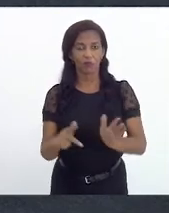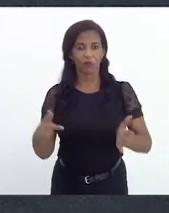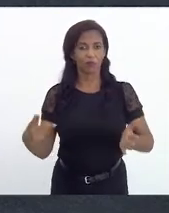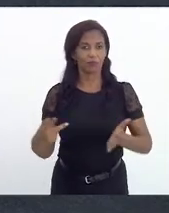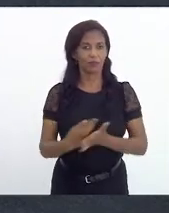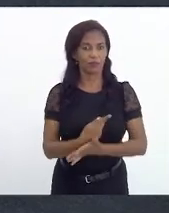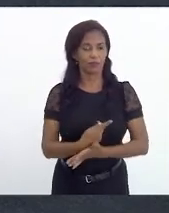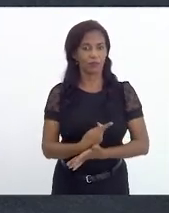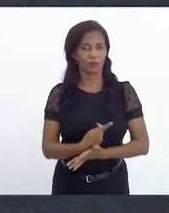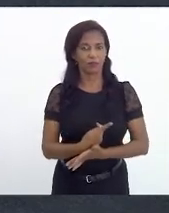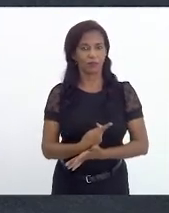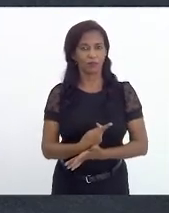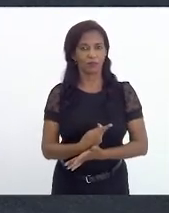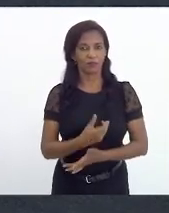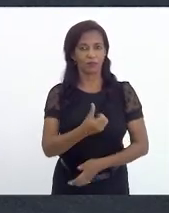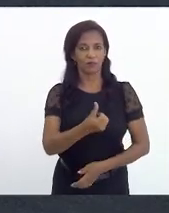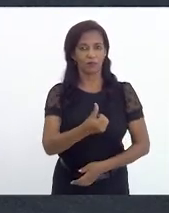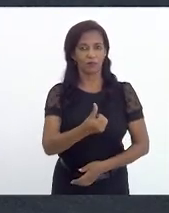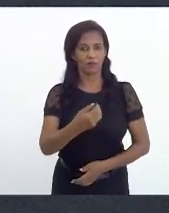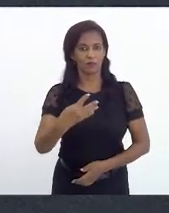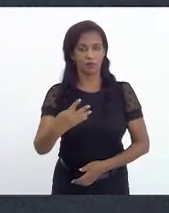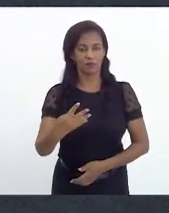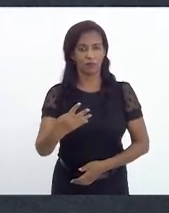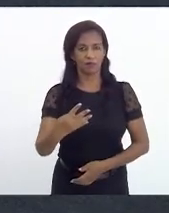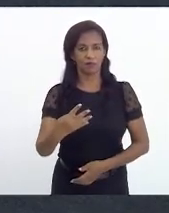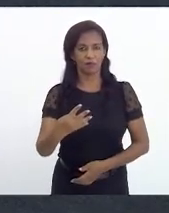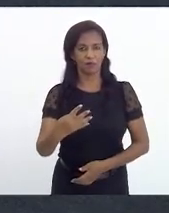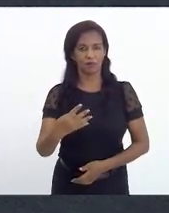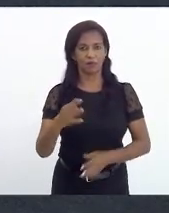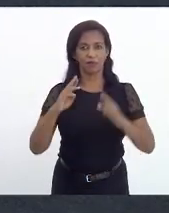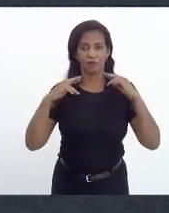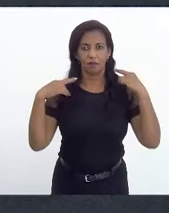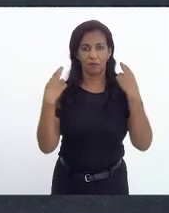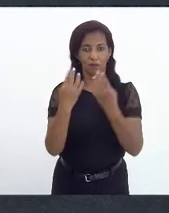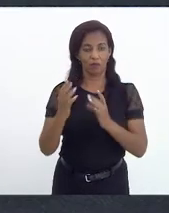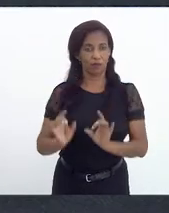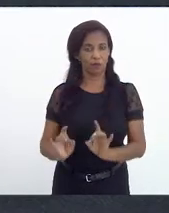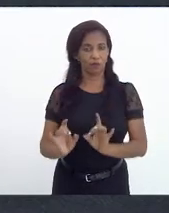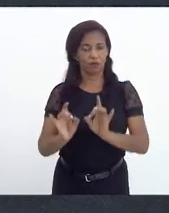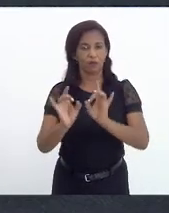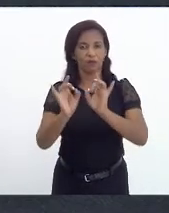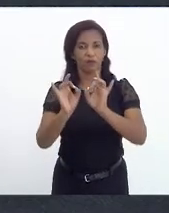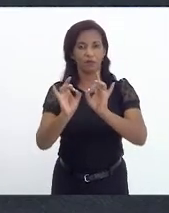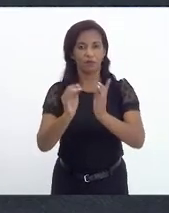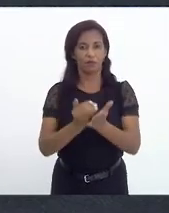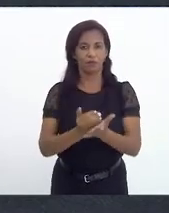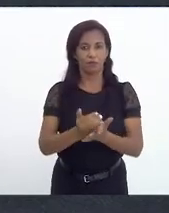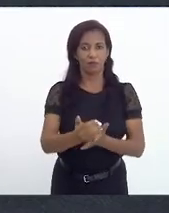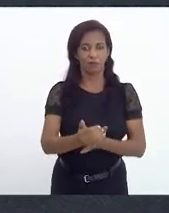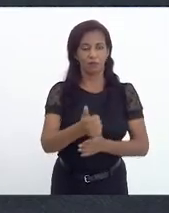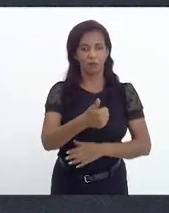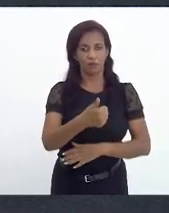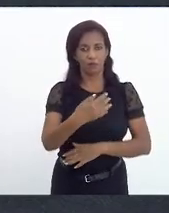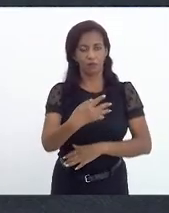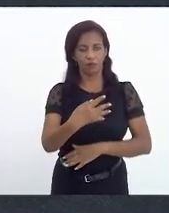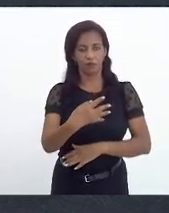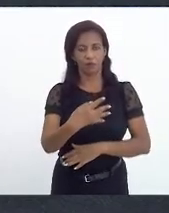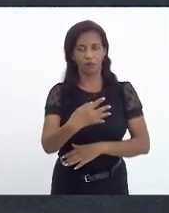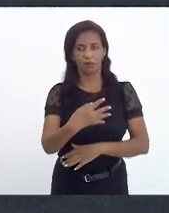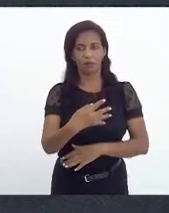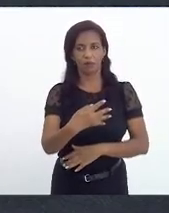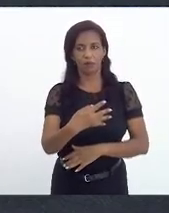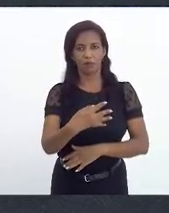ocorrido na 74ª sessão ordinária que, iniciada às 14 horas,